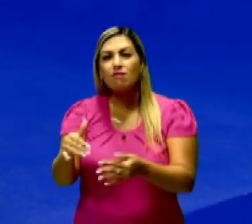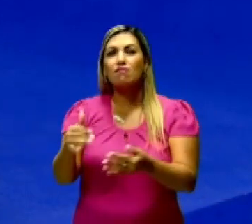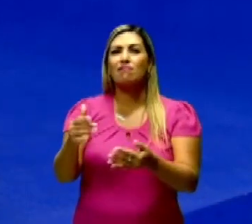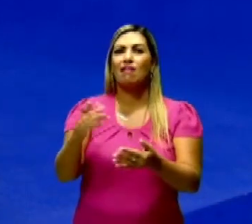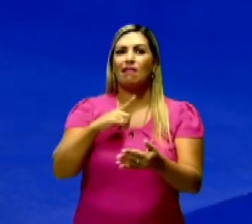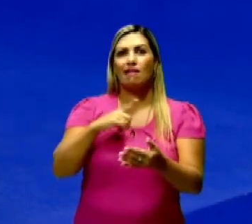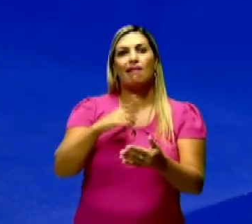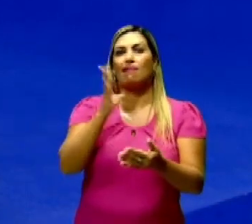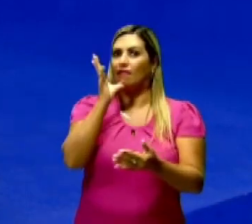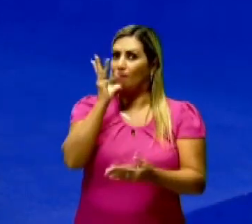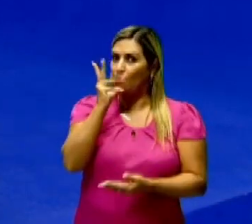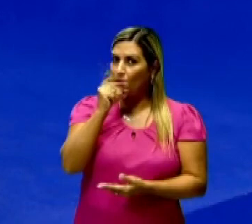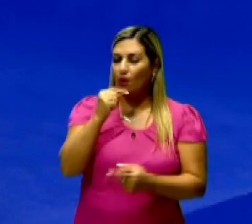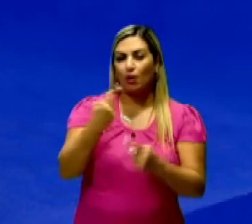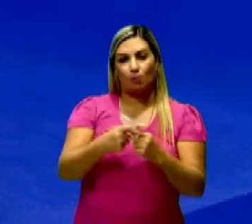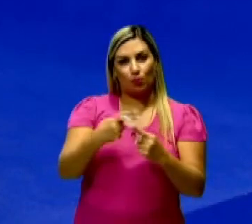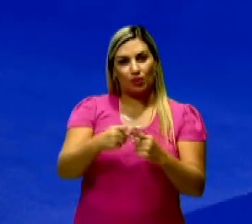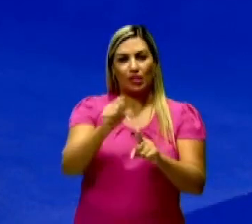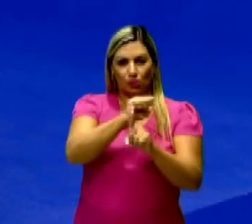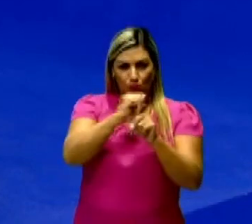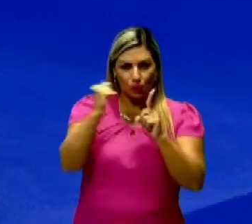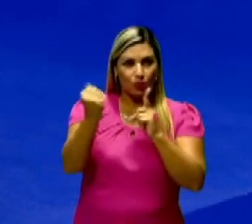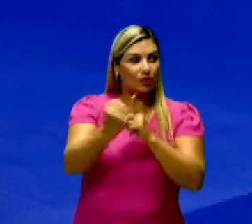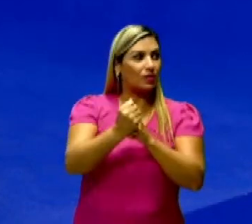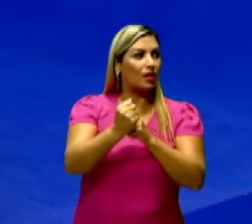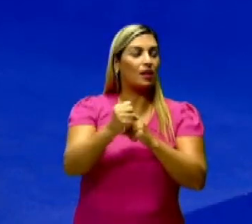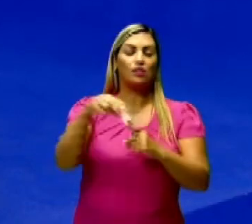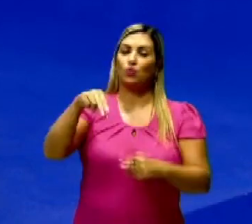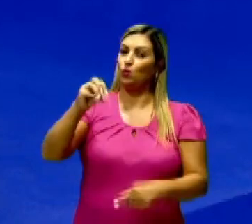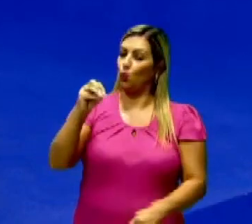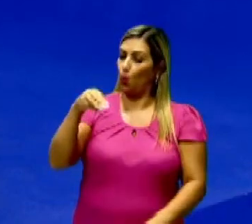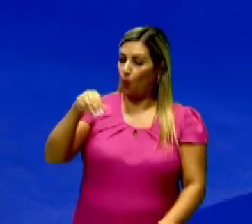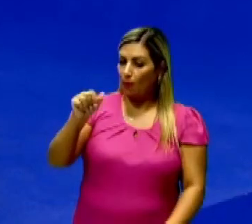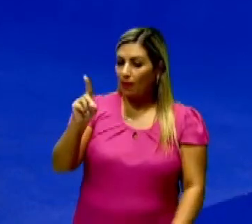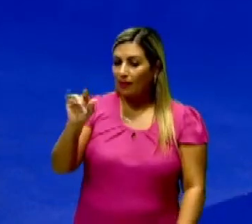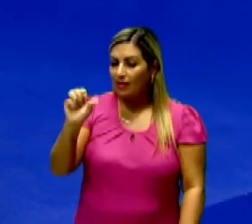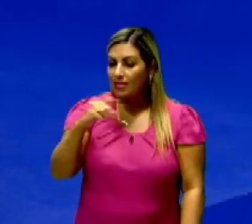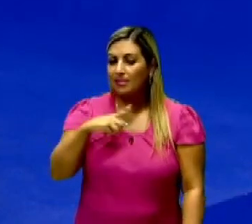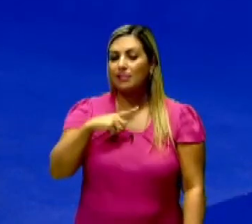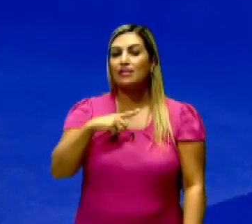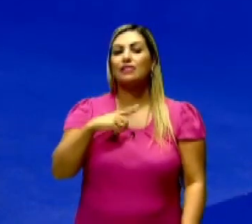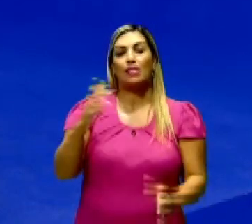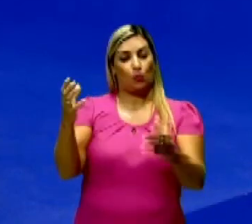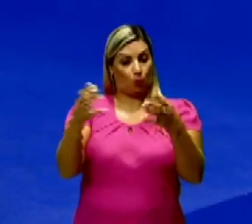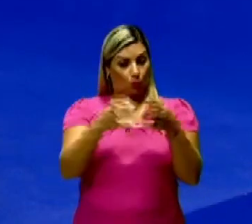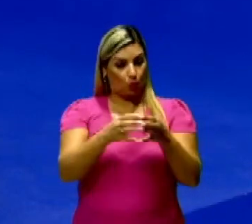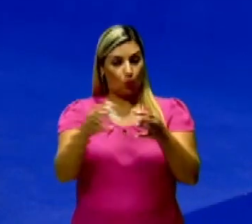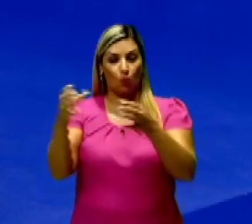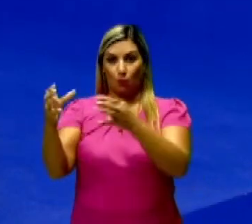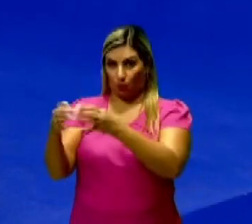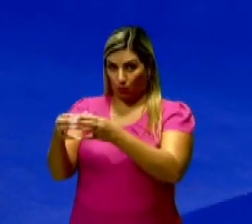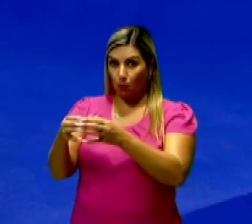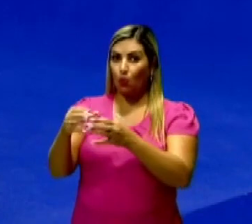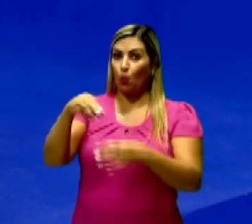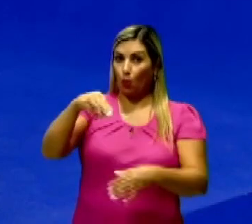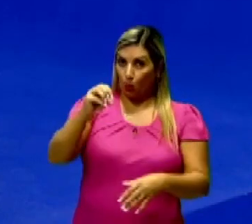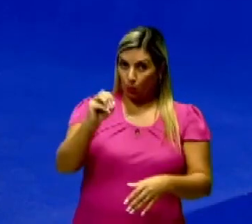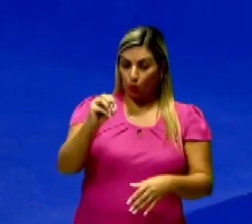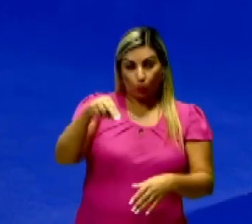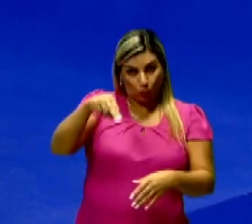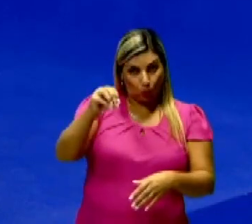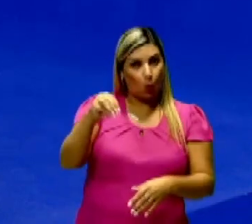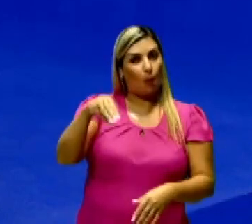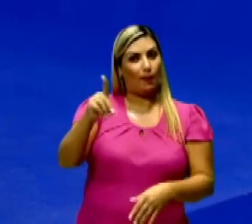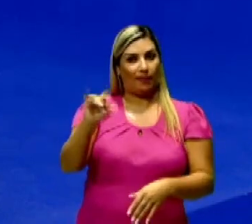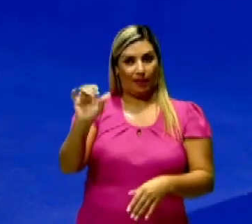um pouco extremo, porque a gente ainda tem sociedades que são nômades, tá? A gente ainda tem grupos humanos que são nômades, que ainda continuam fazendo